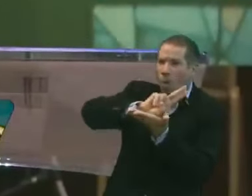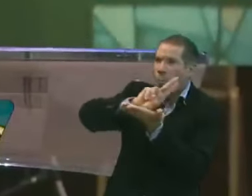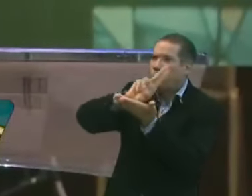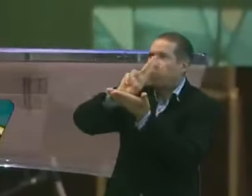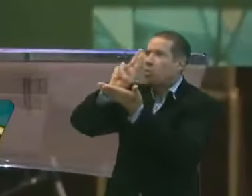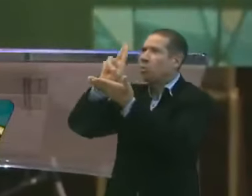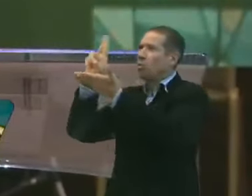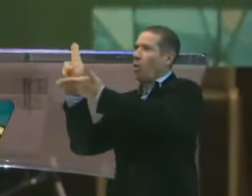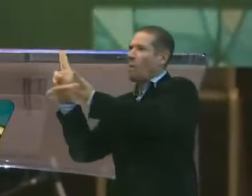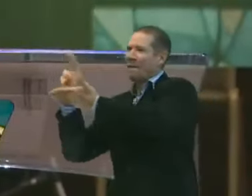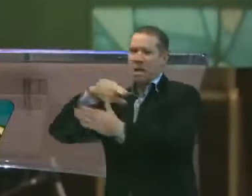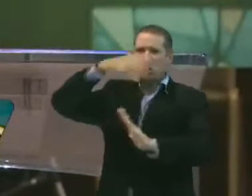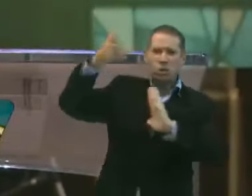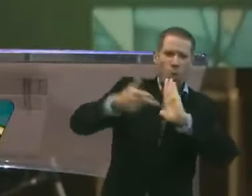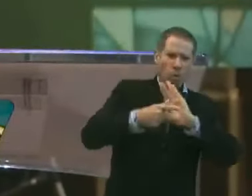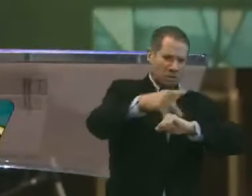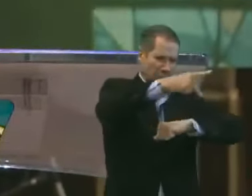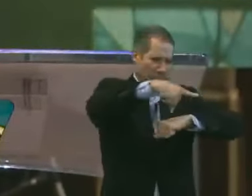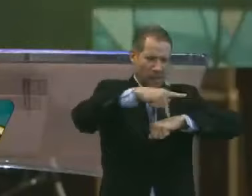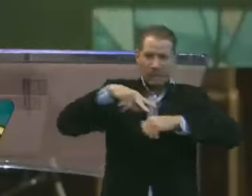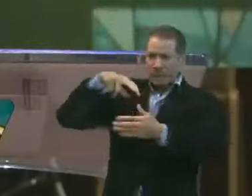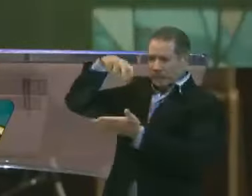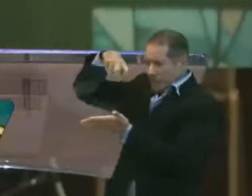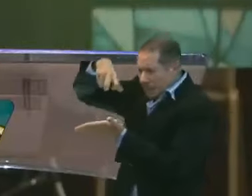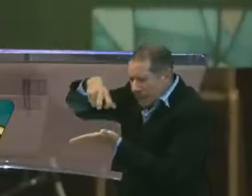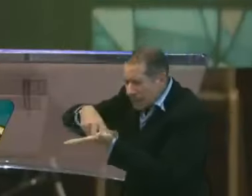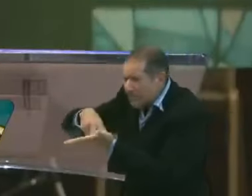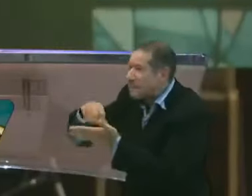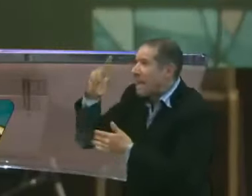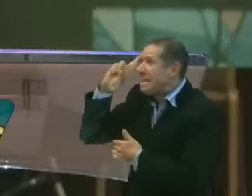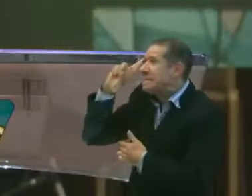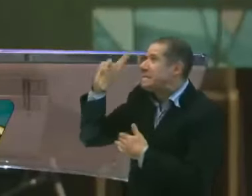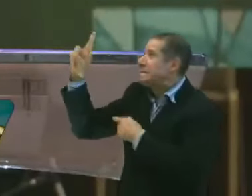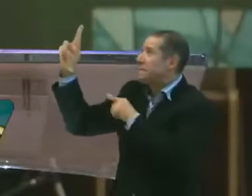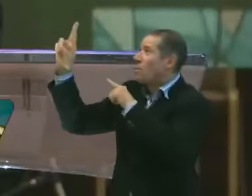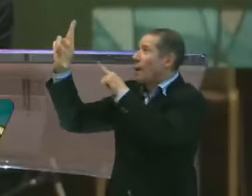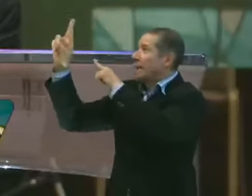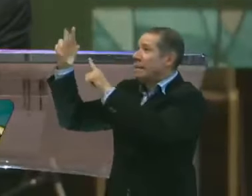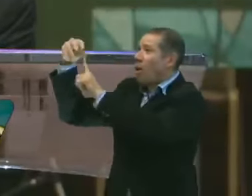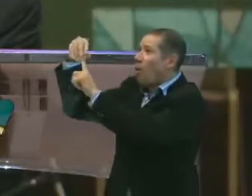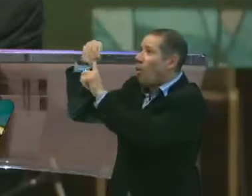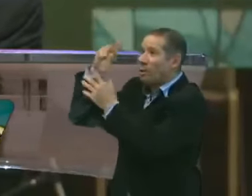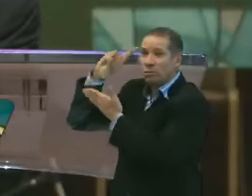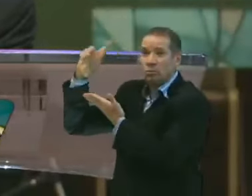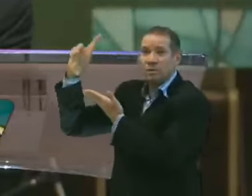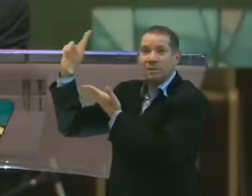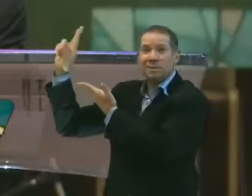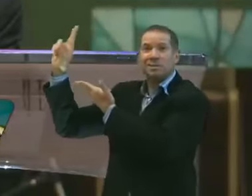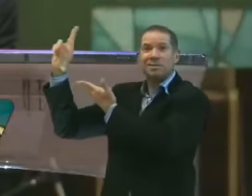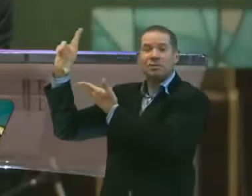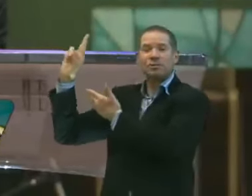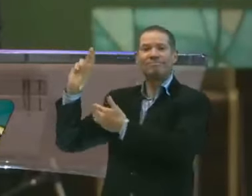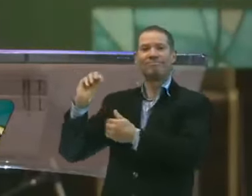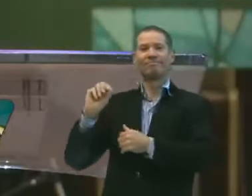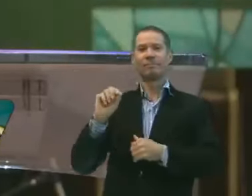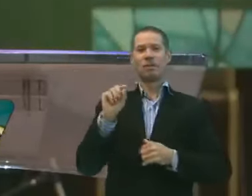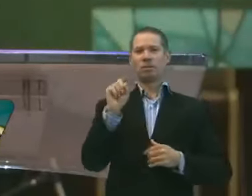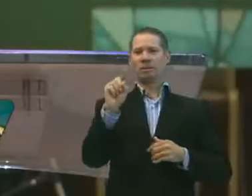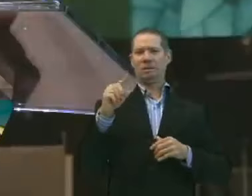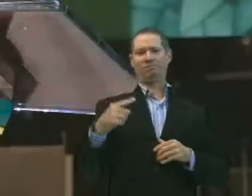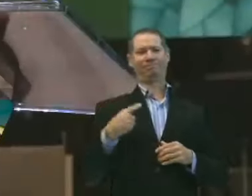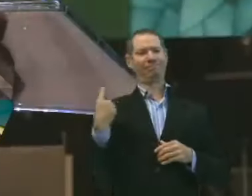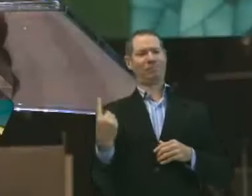toda língua confessará que é Senhor. Que Ele é Senhor. Então você não está